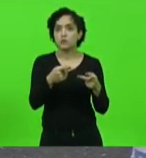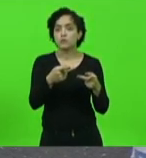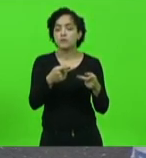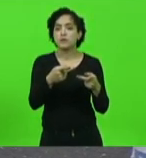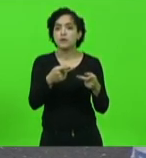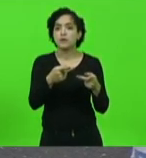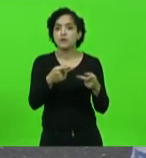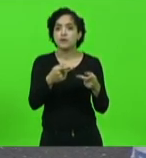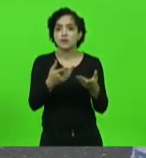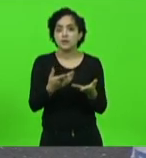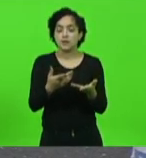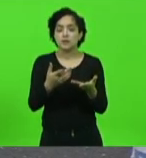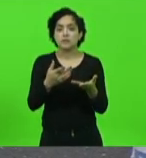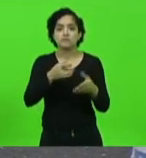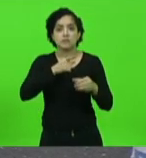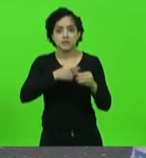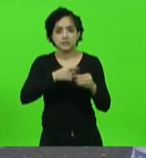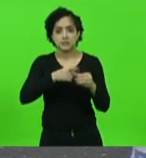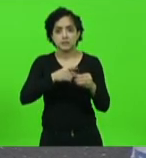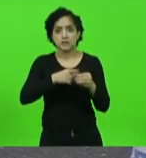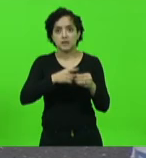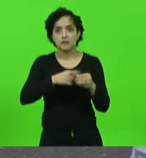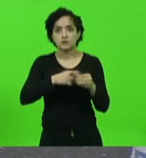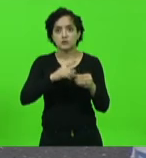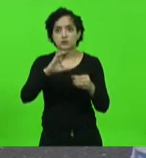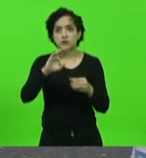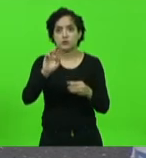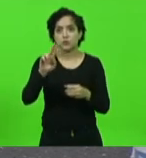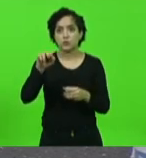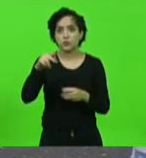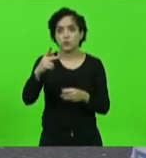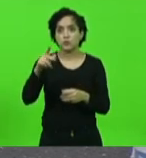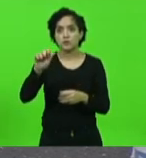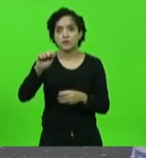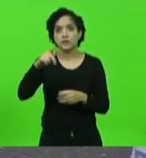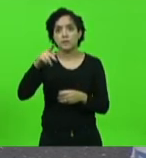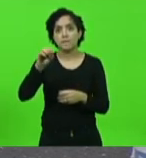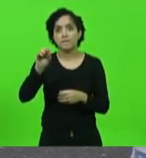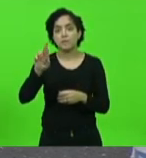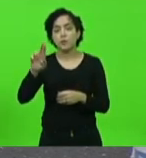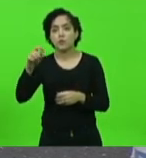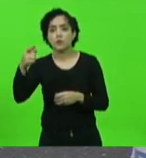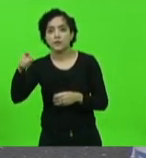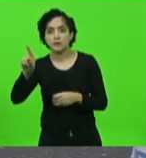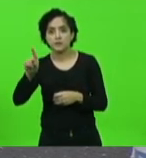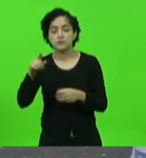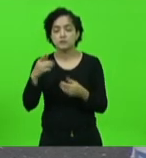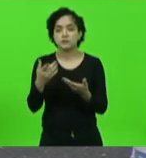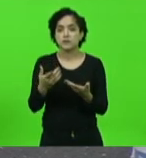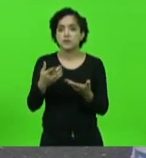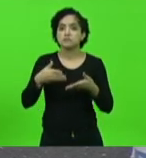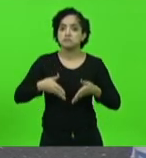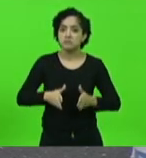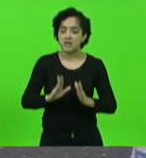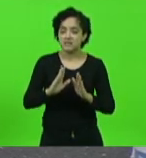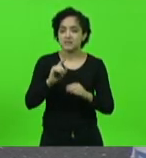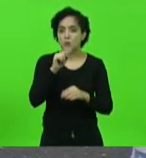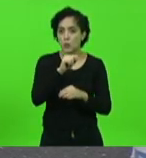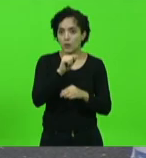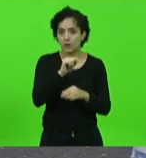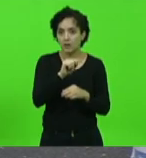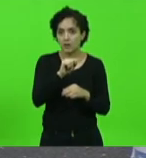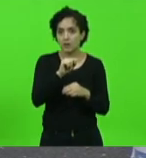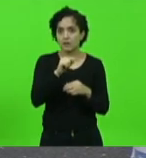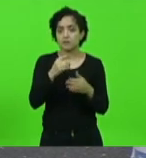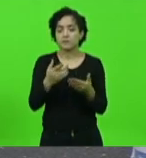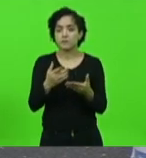Cunhaporã município onde é erradicado já há muitos anos tendo nascido no município de